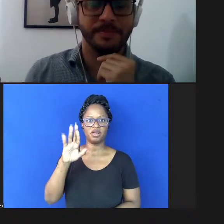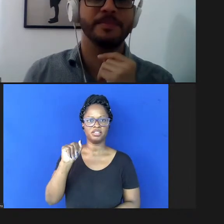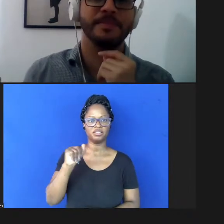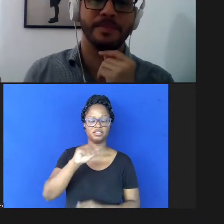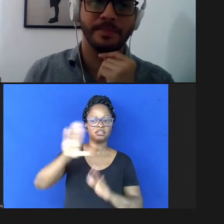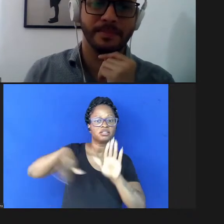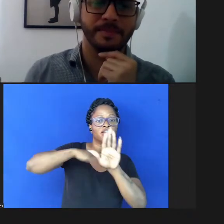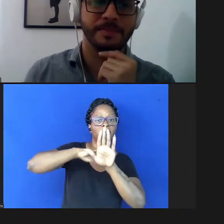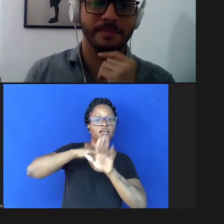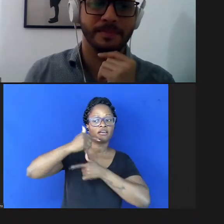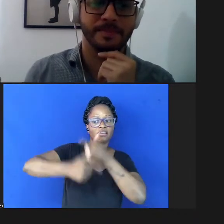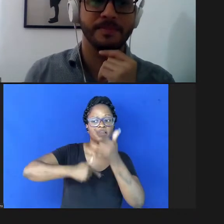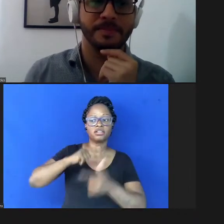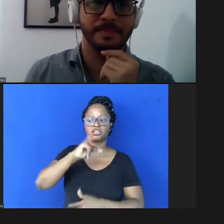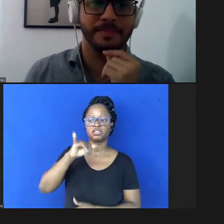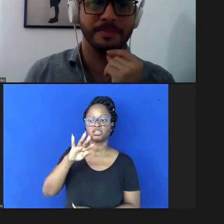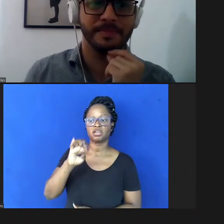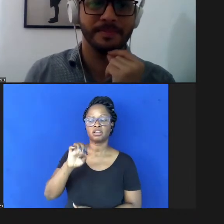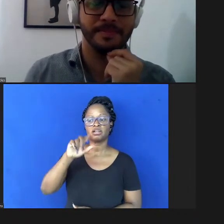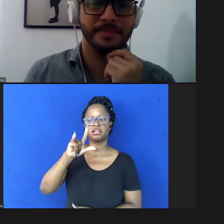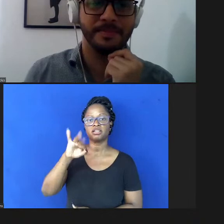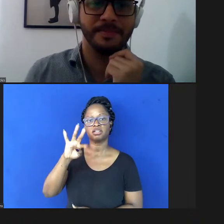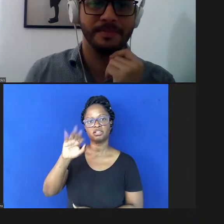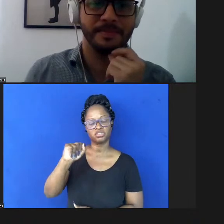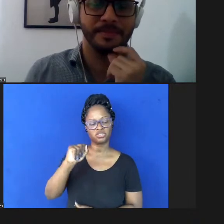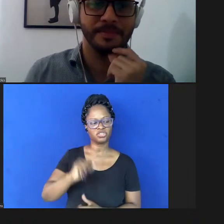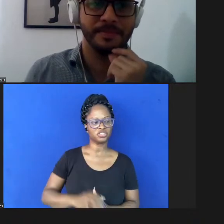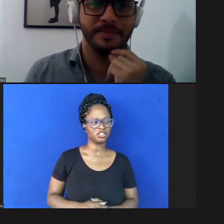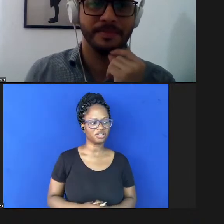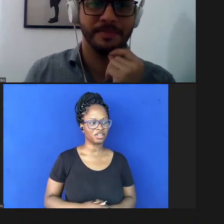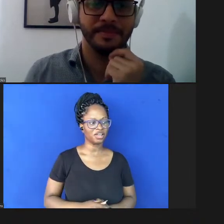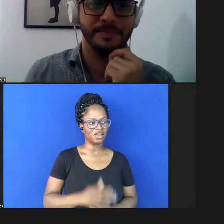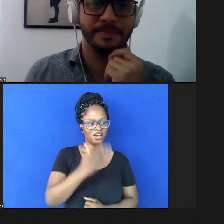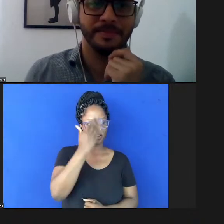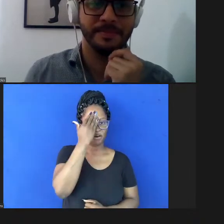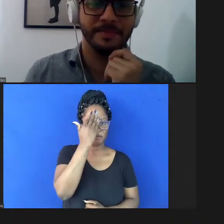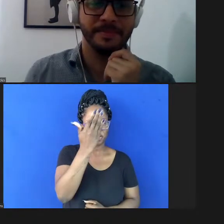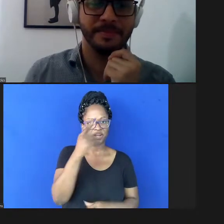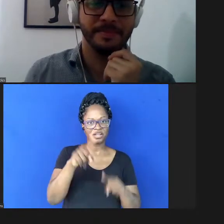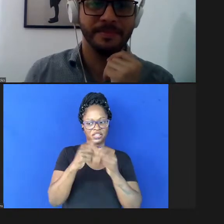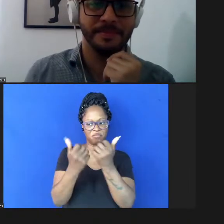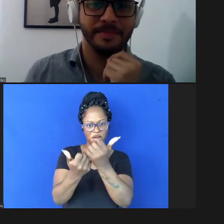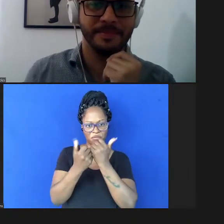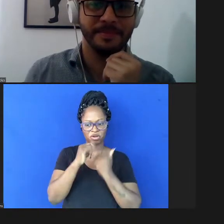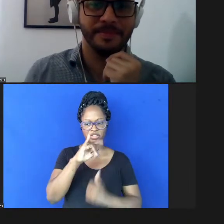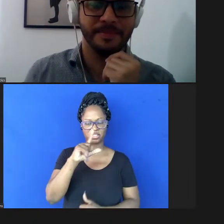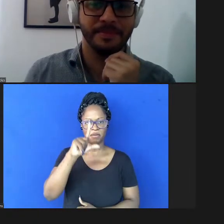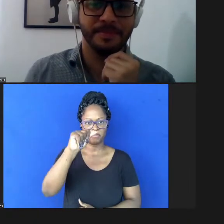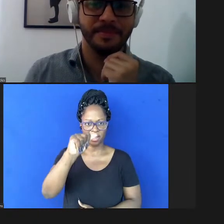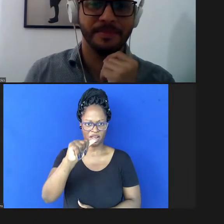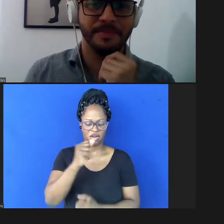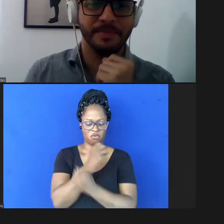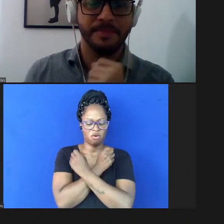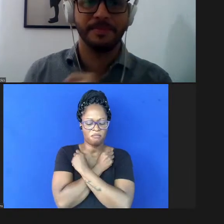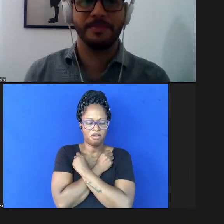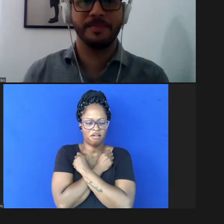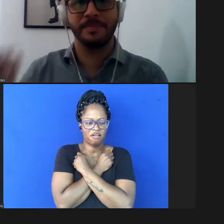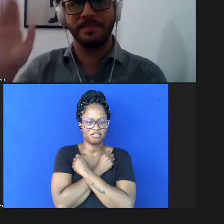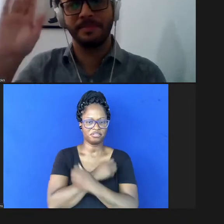Cheyenne Letícia muito obrigada também pelo apoio Isabela um abraço gente